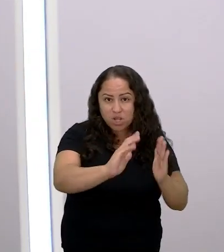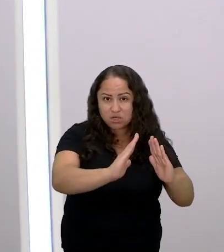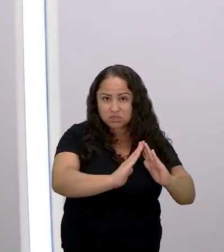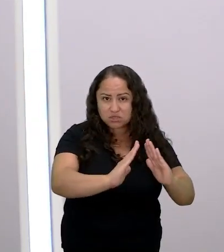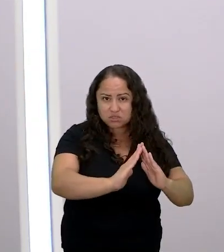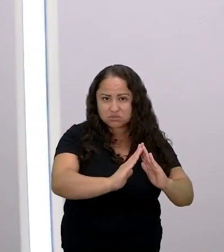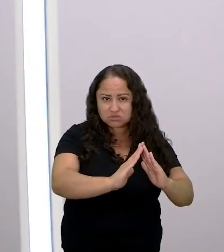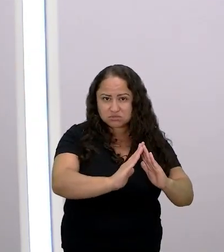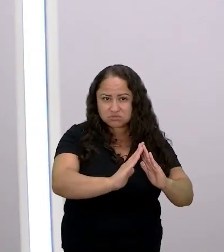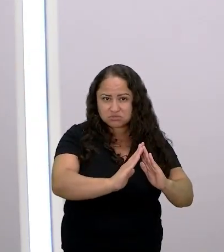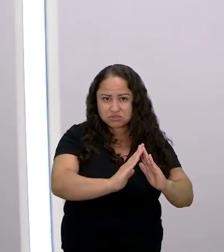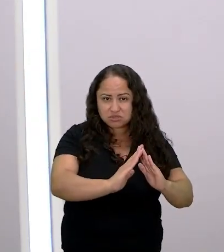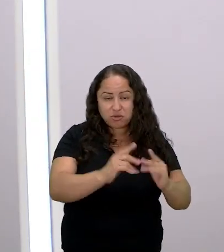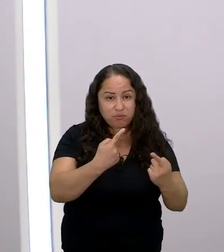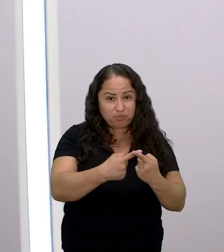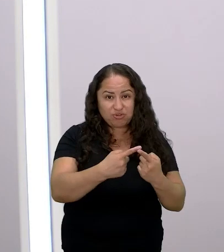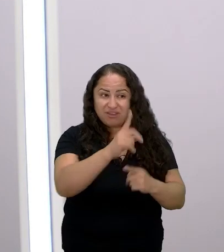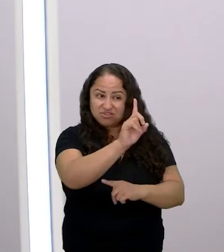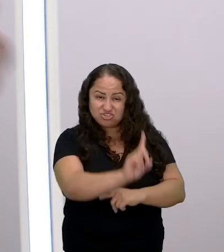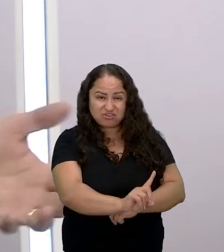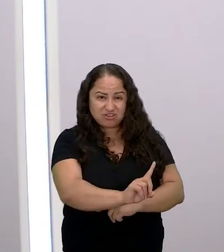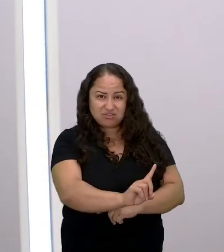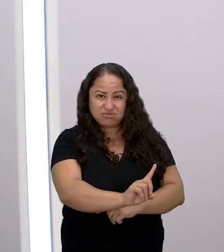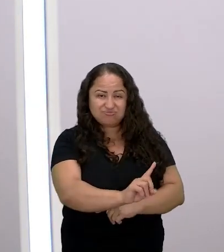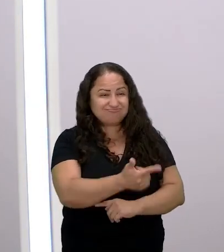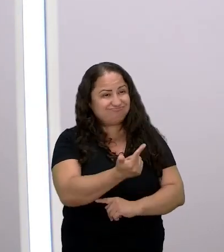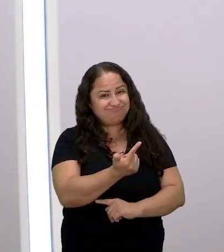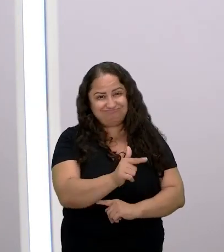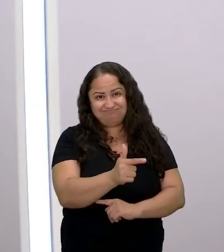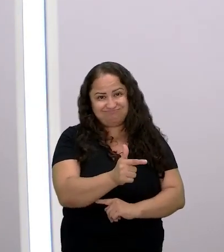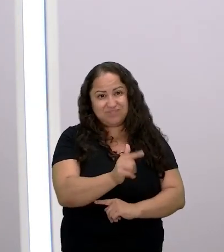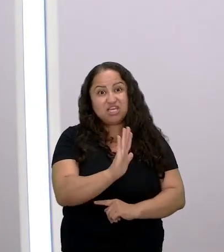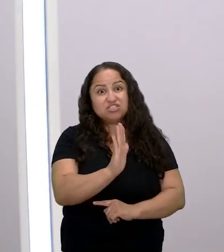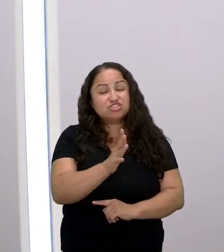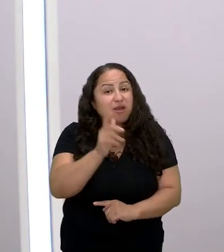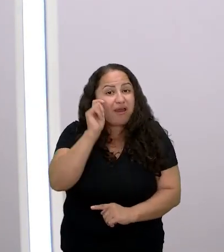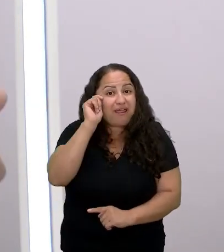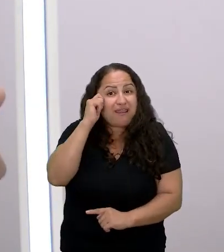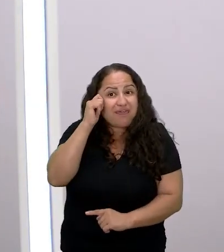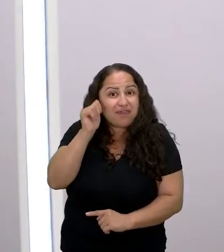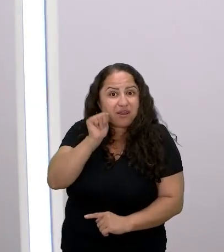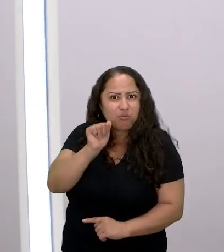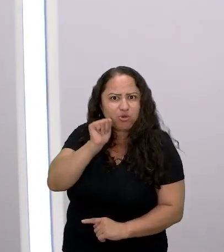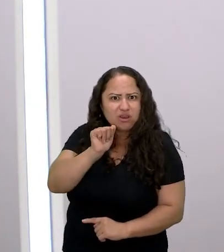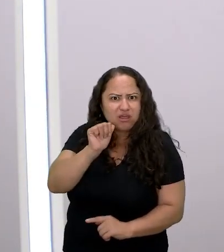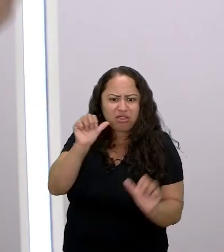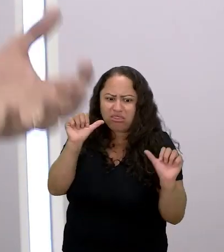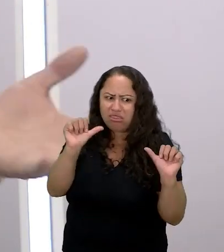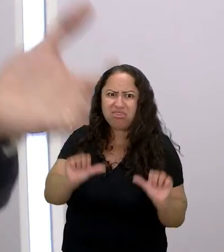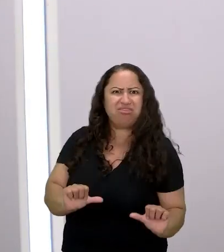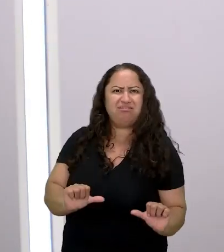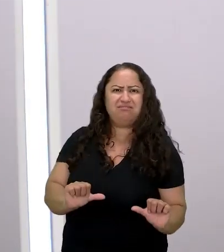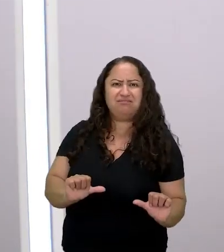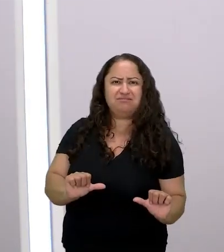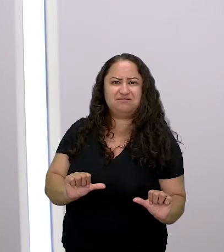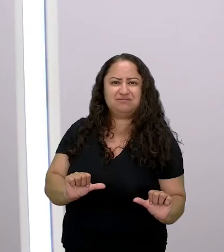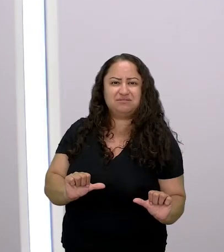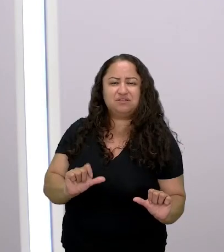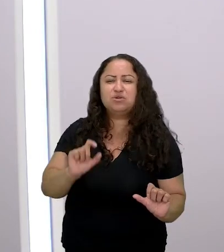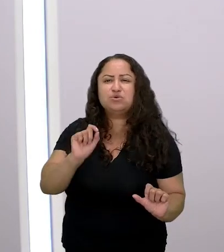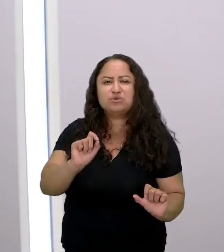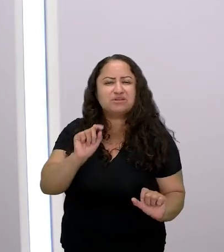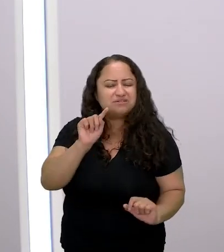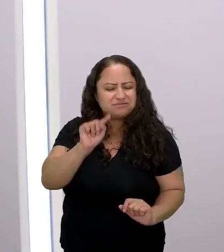absolutamente direito nenhum e a mulher negra era muito pior né e isso vem